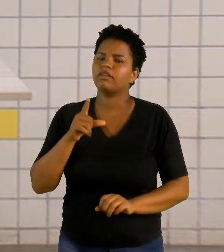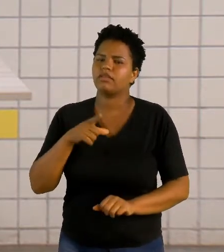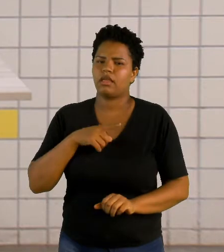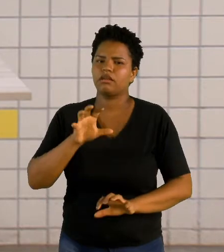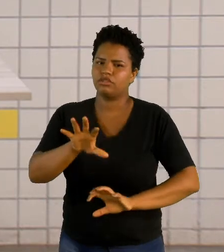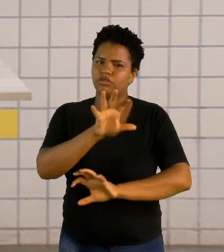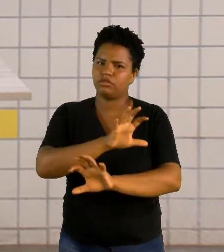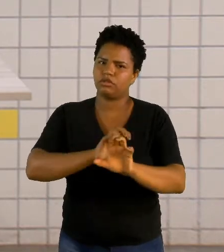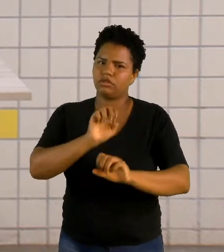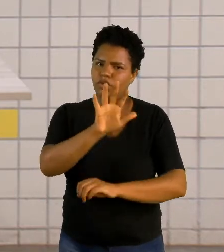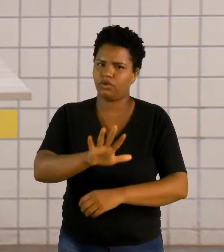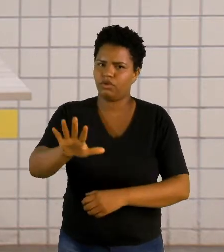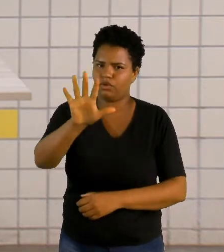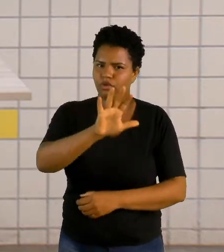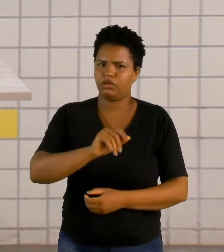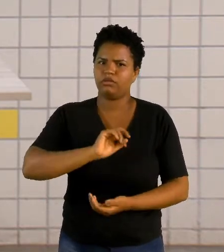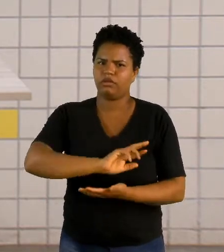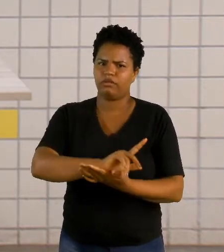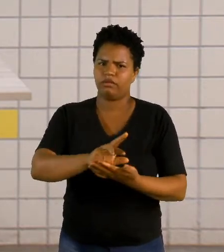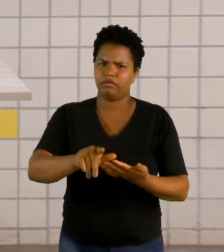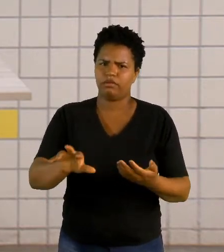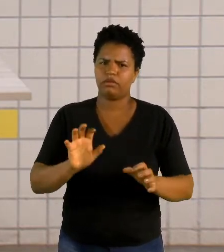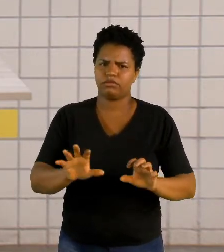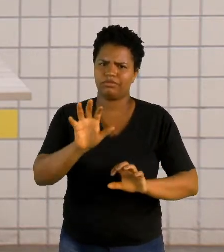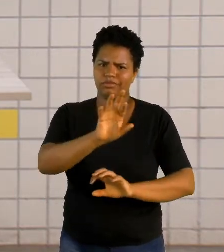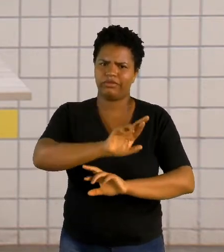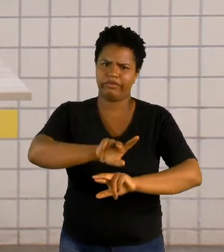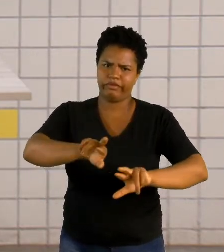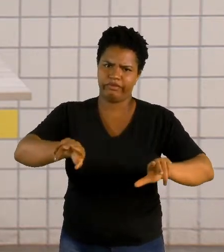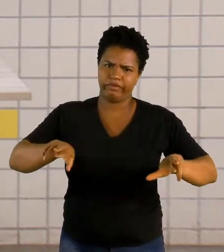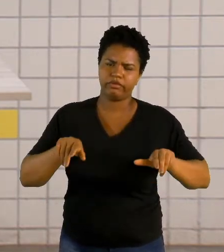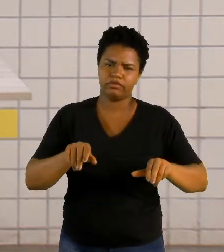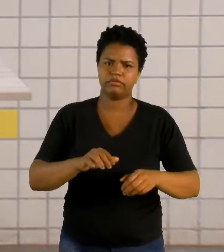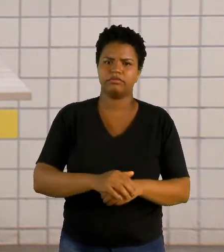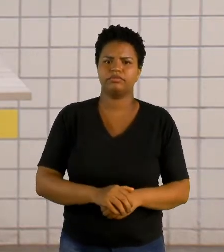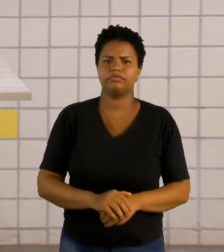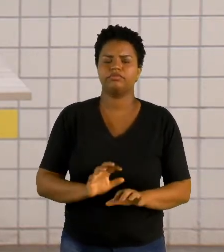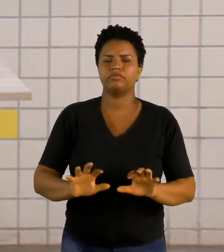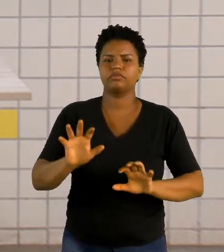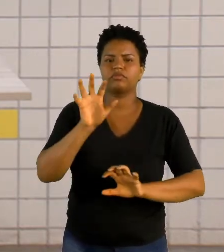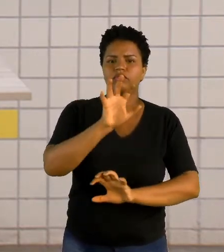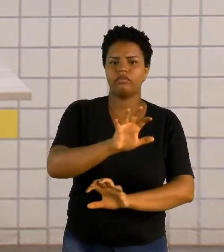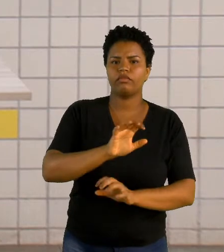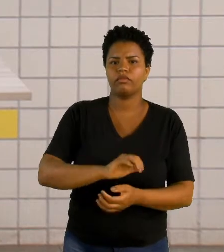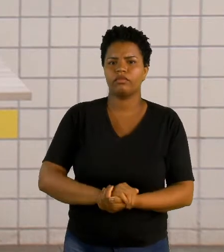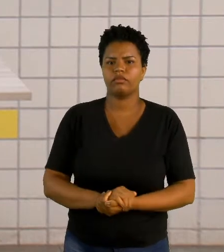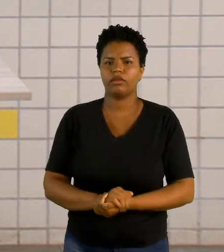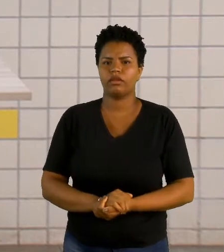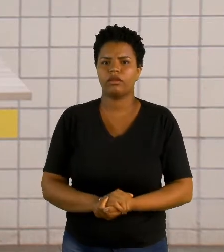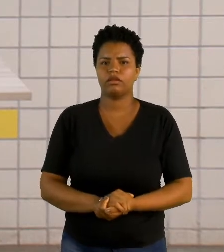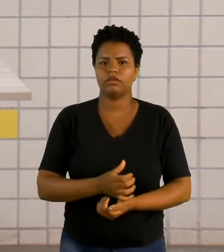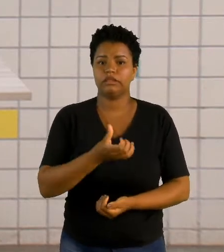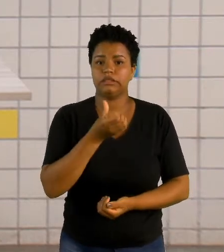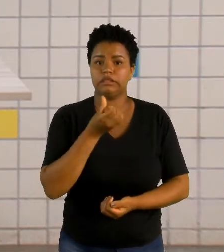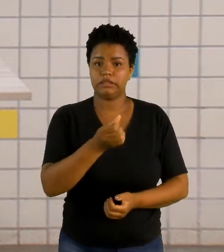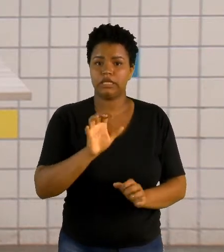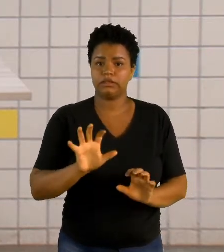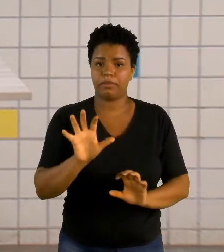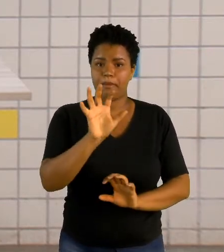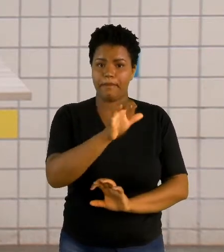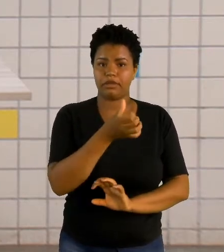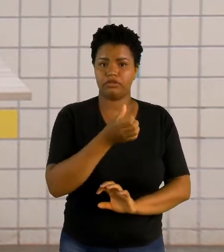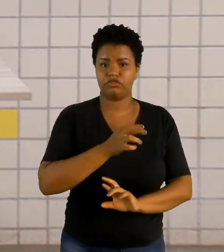Europa. Eu tenho diversas regionalizações diferentes. Eu tenho regionalizações na qual a Europa são seis regiões diferentes.